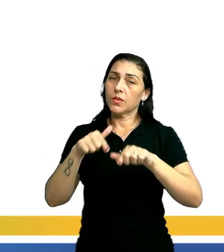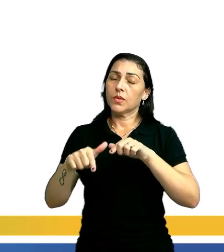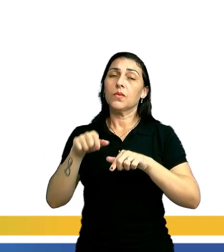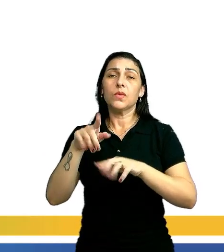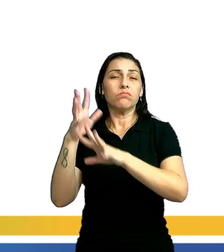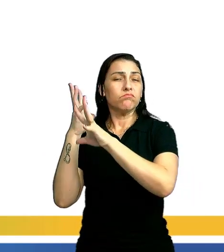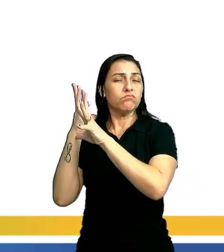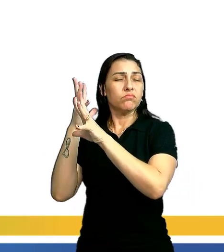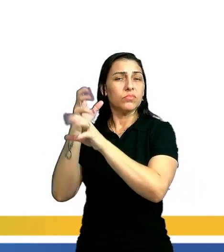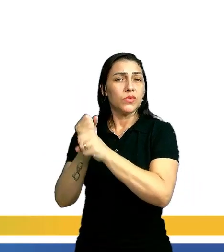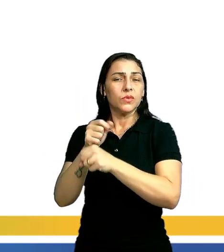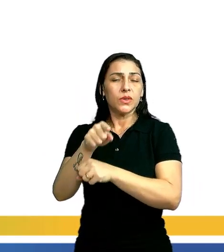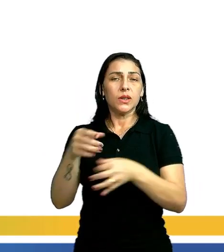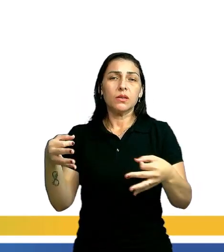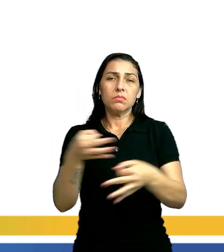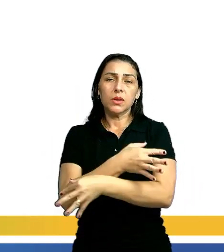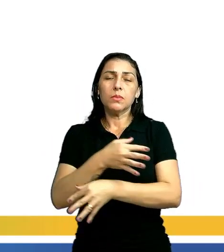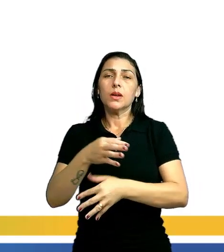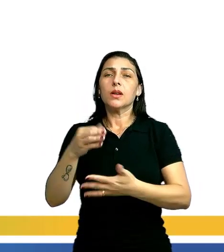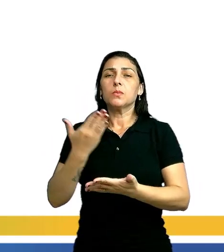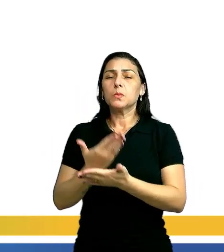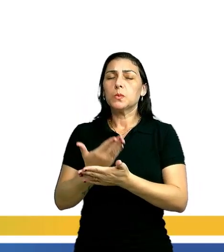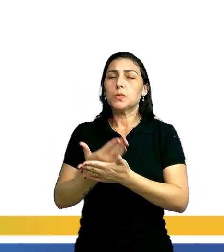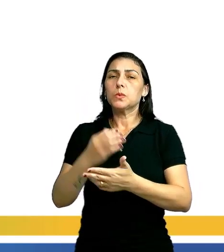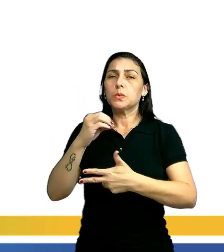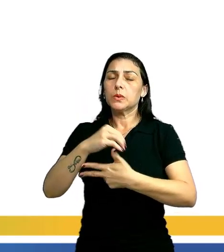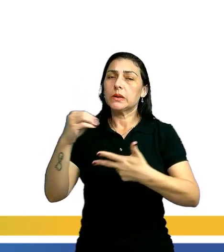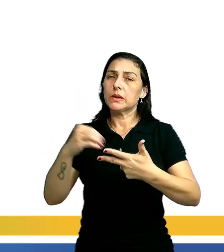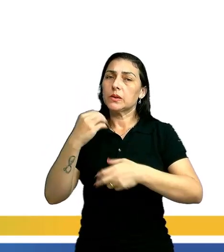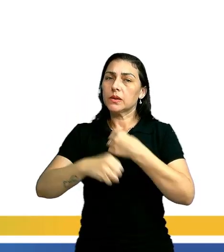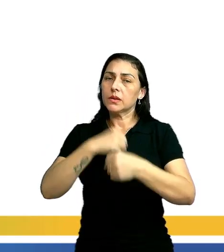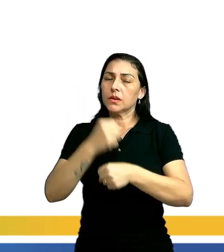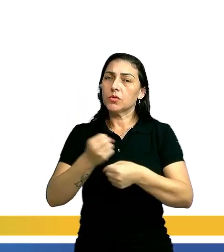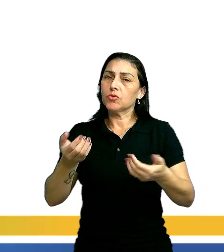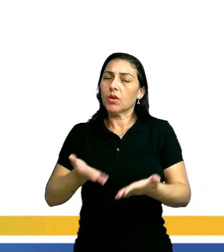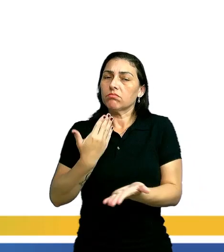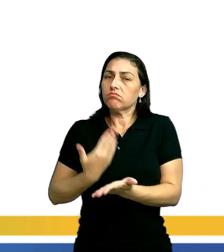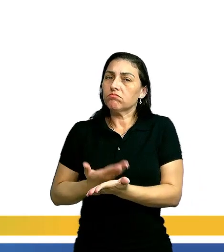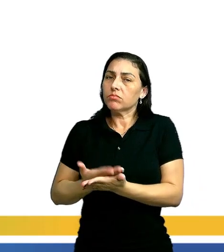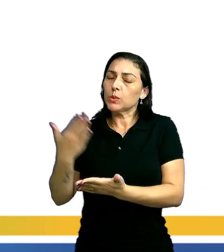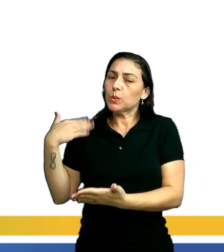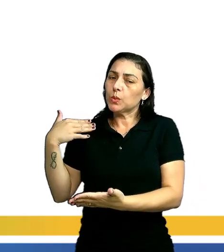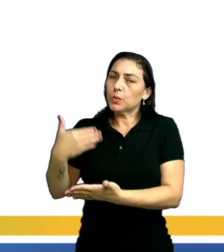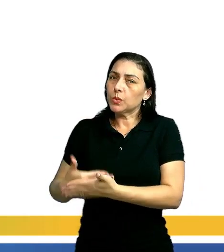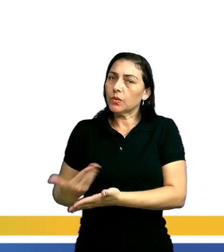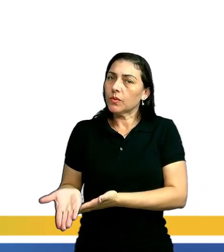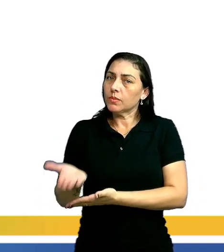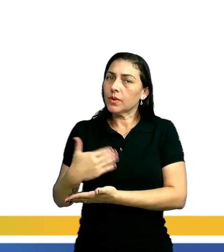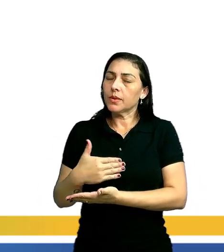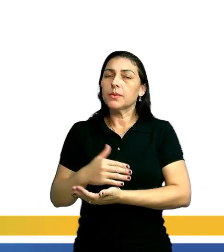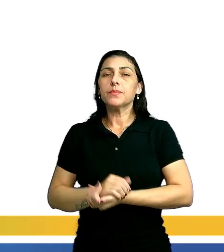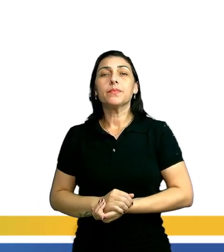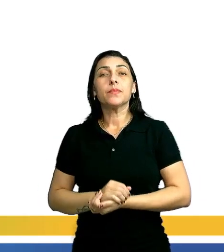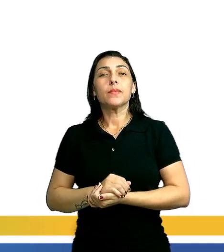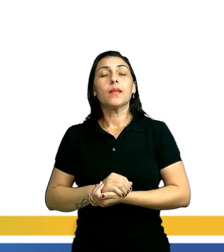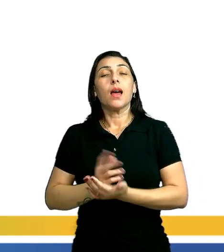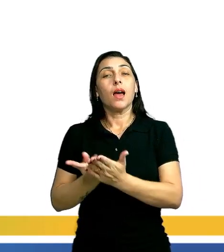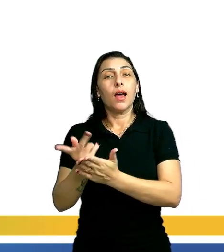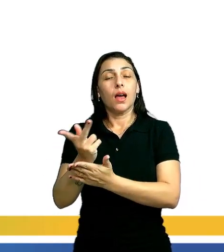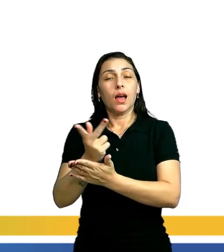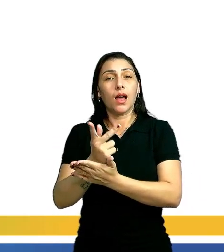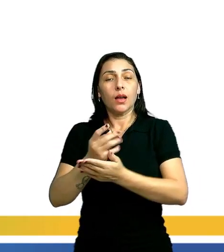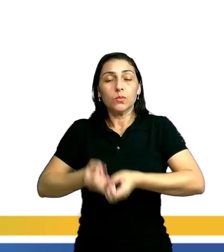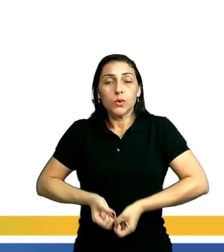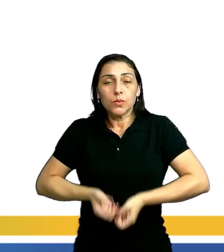você que está se preparando para o Enem deste ano, então já vem estudando aí há algum tempo. Vamos lá! A arte, ela